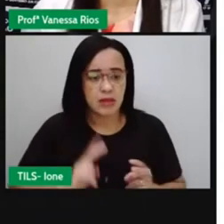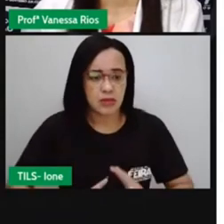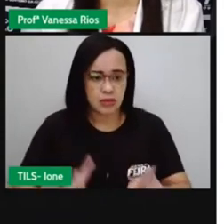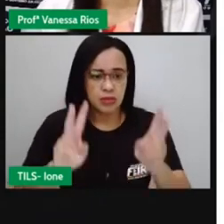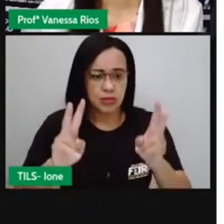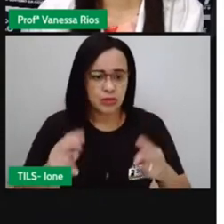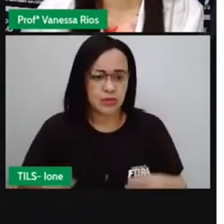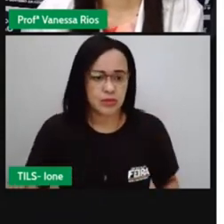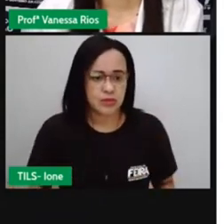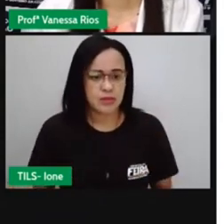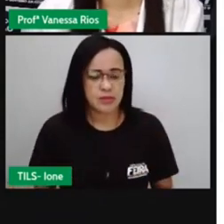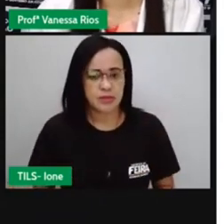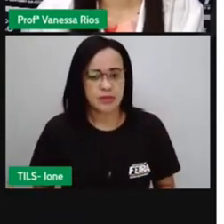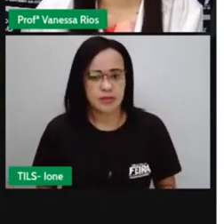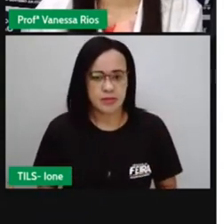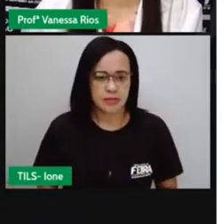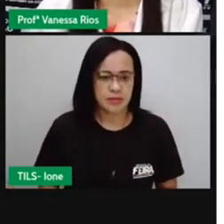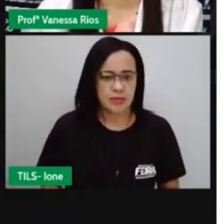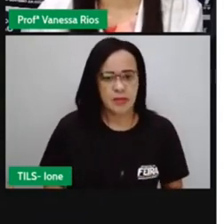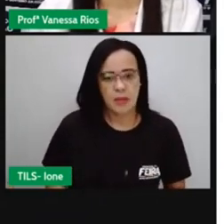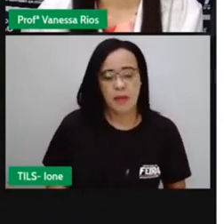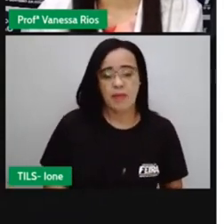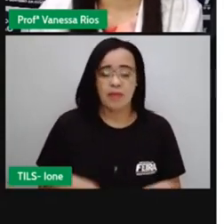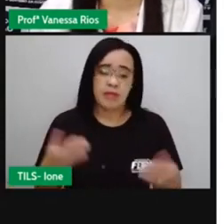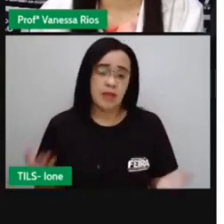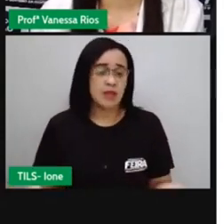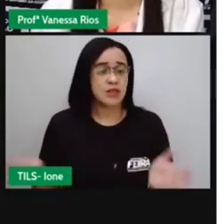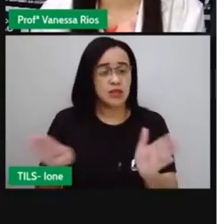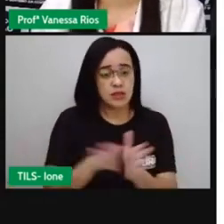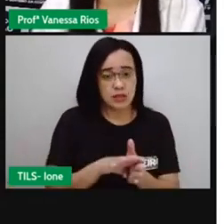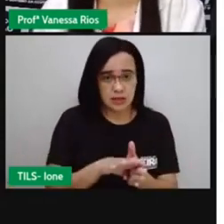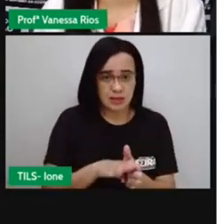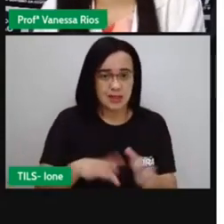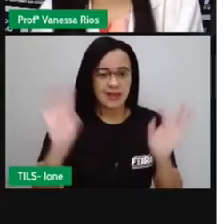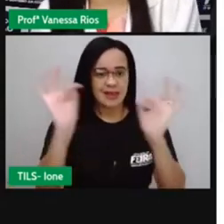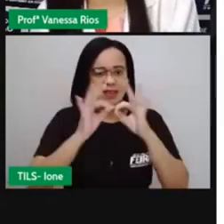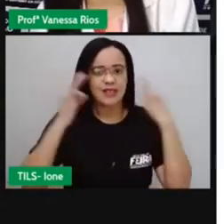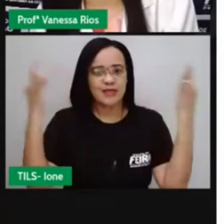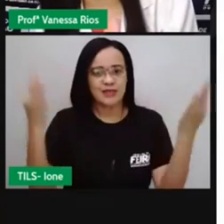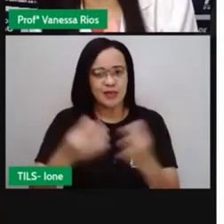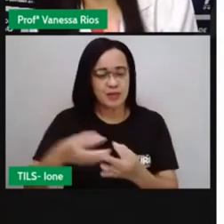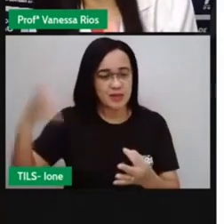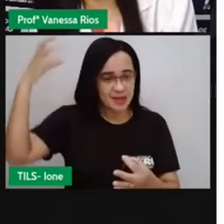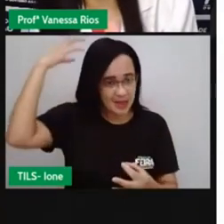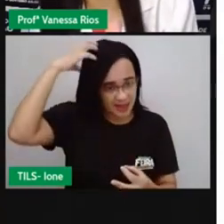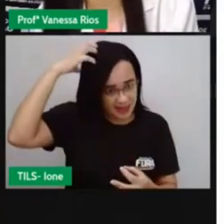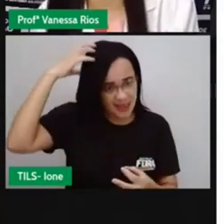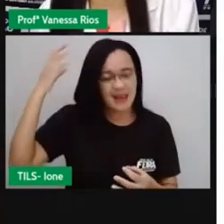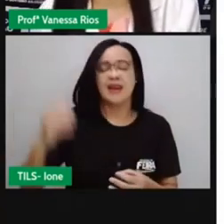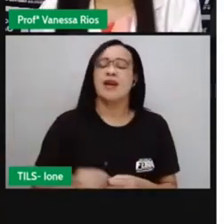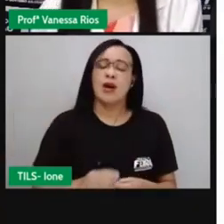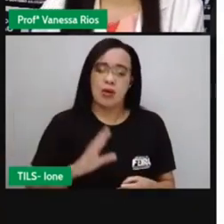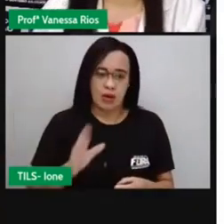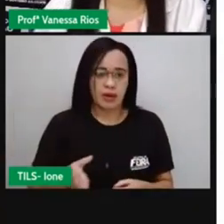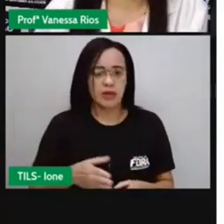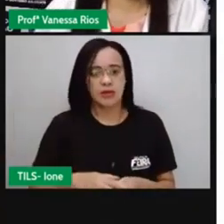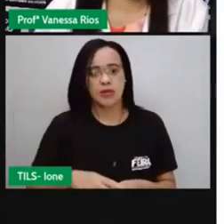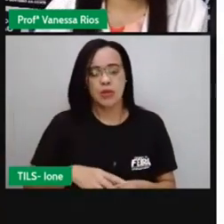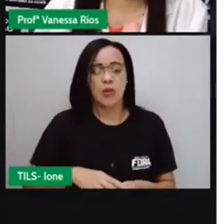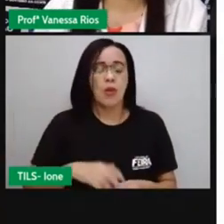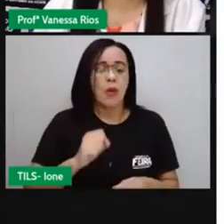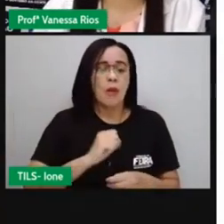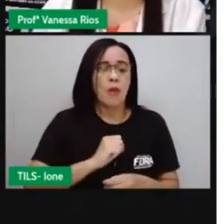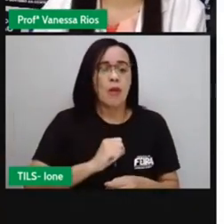A vinda da família real. Então o Brasil já era governado por Portugal em seu sistema